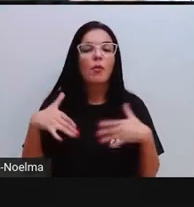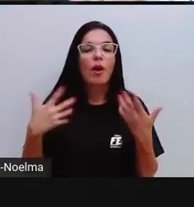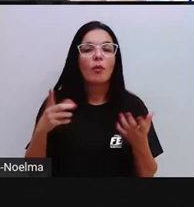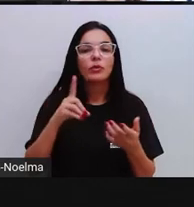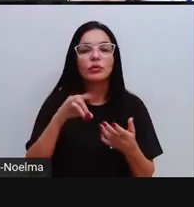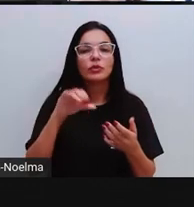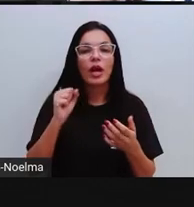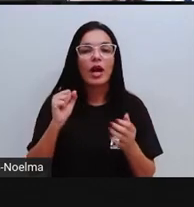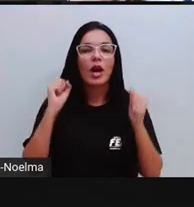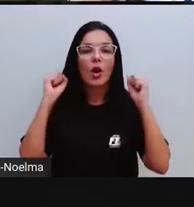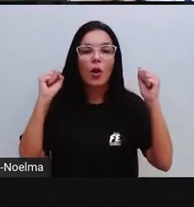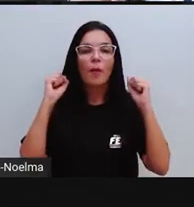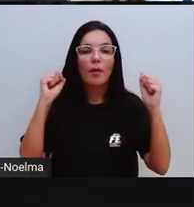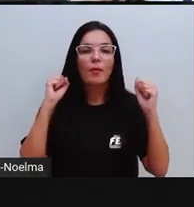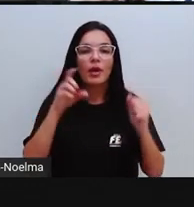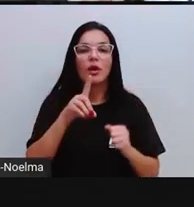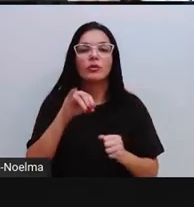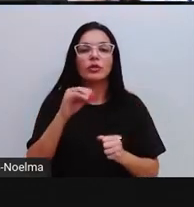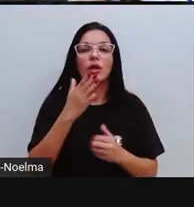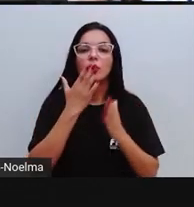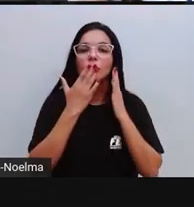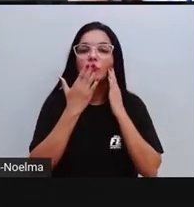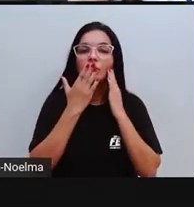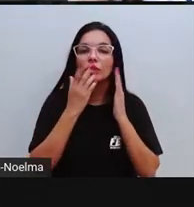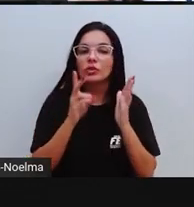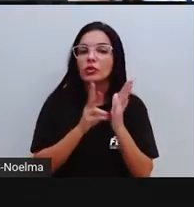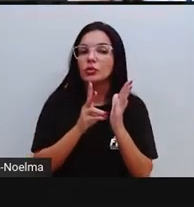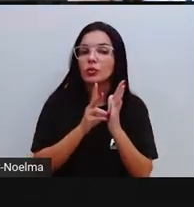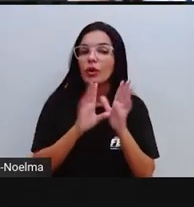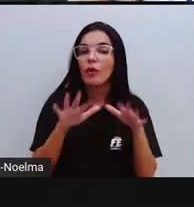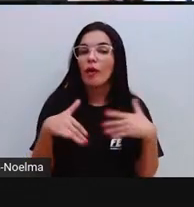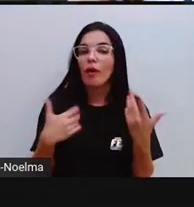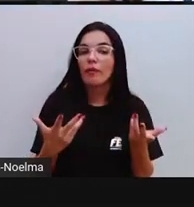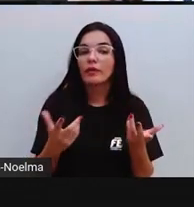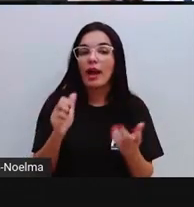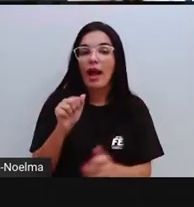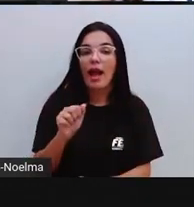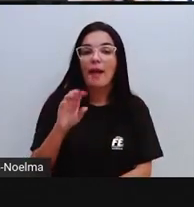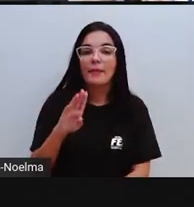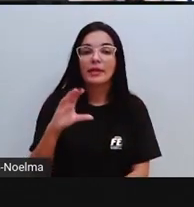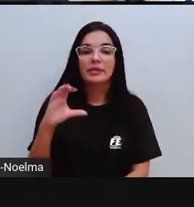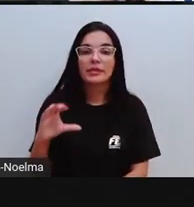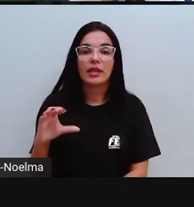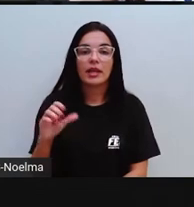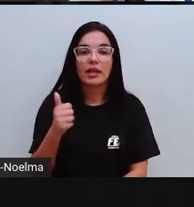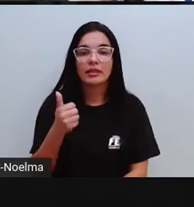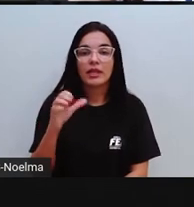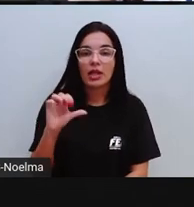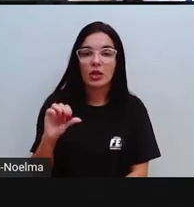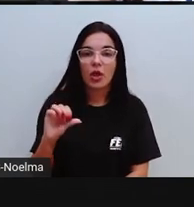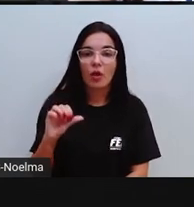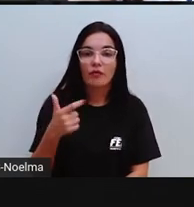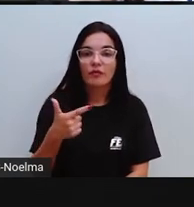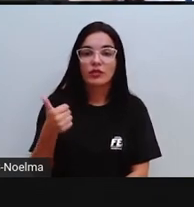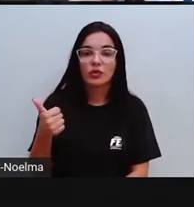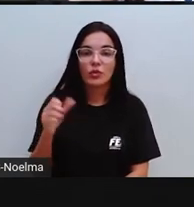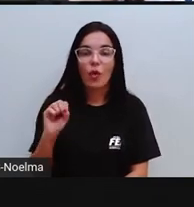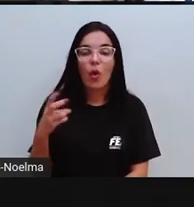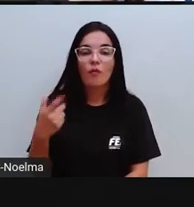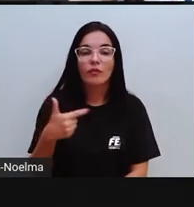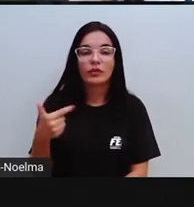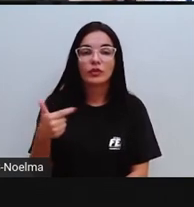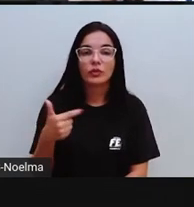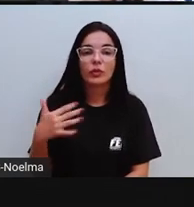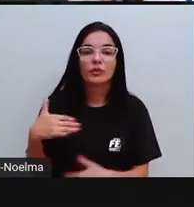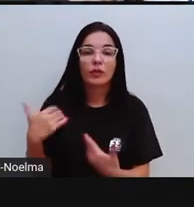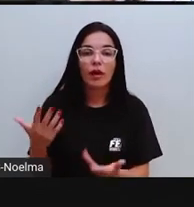é uma pergunta, ó, com a informação nova. Se é 19, 21 ou 22 de